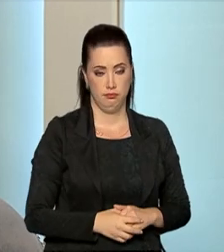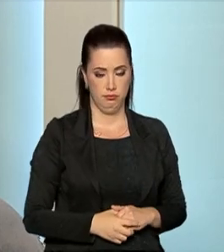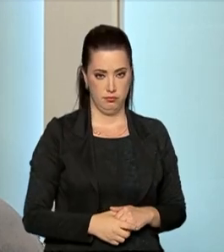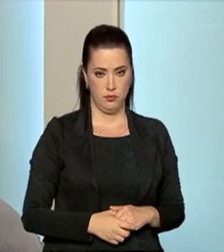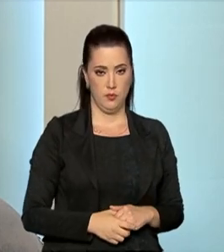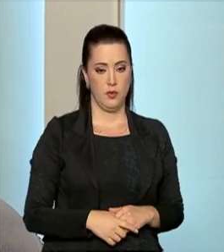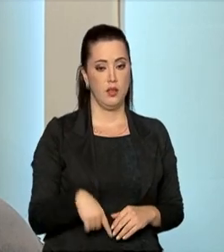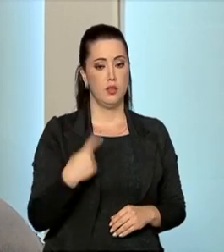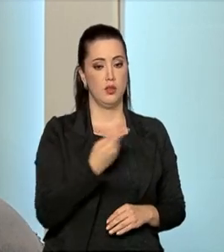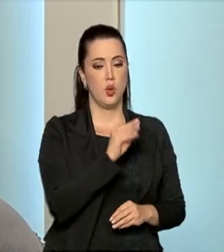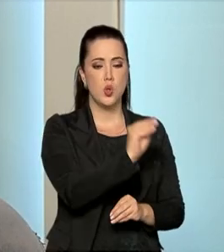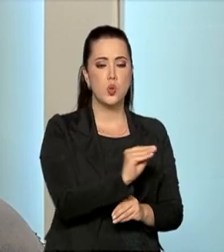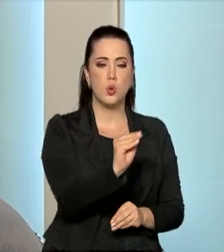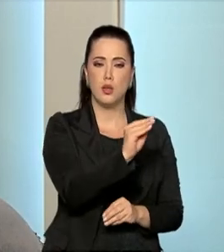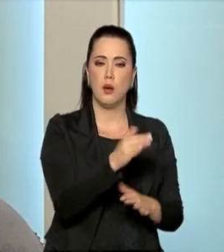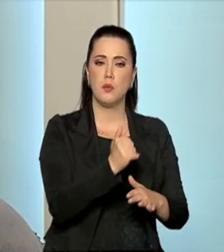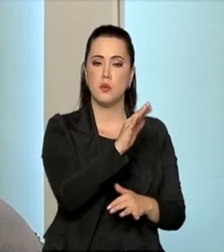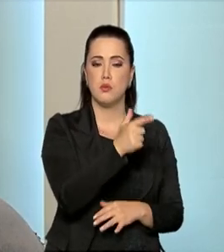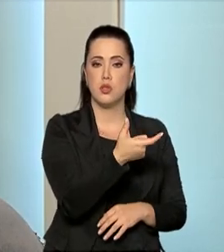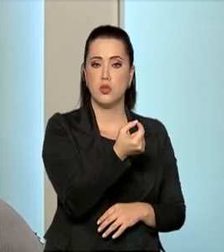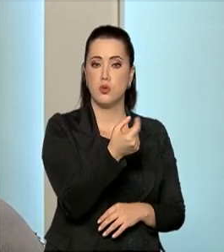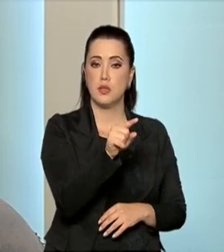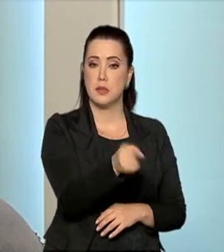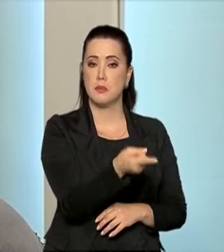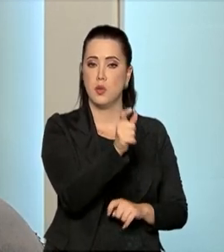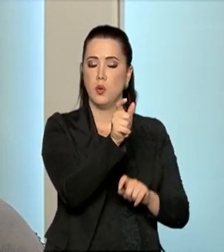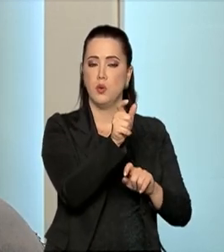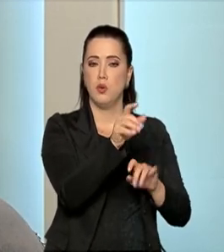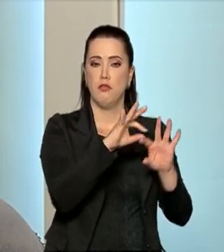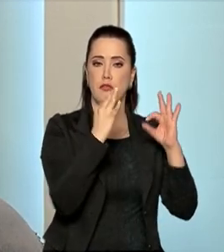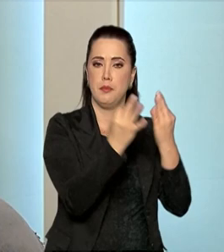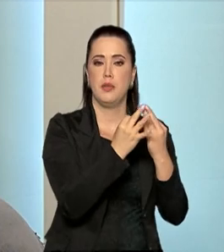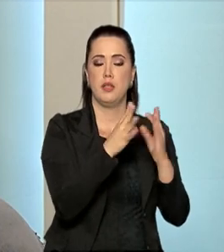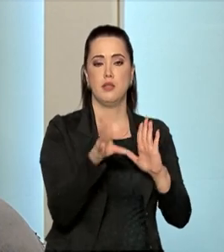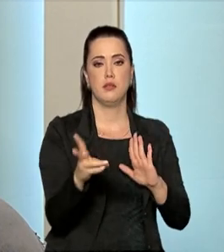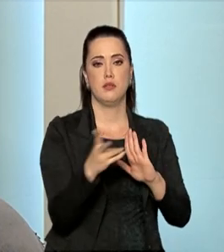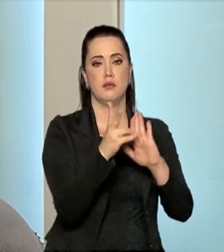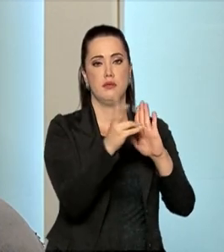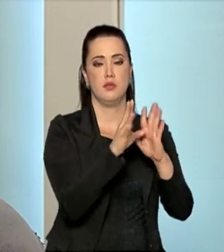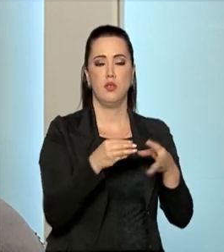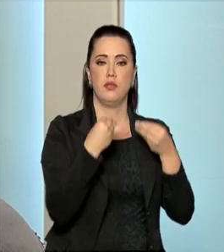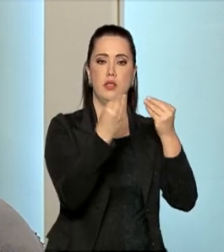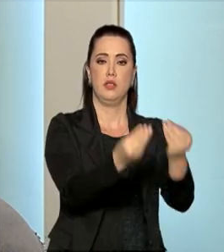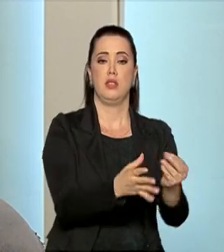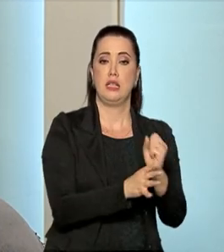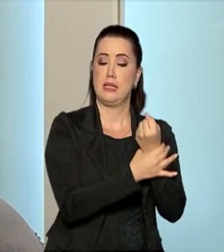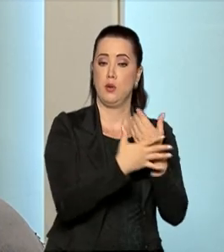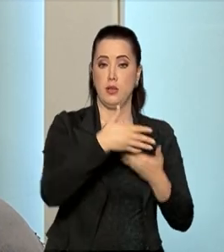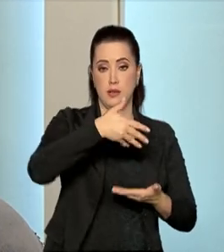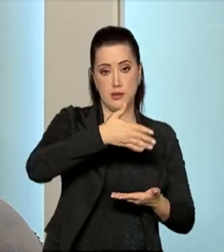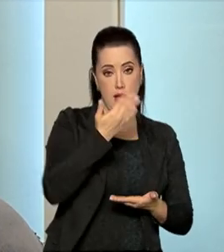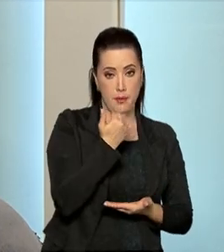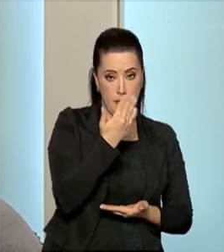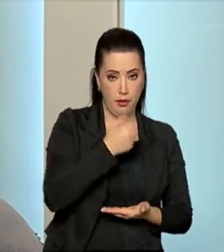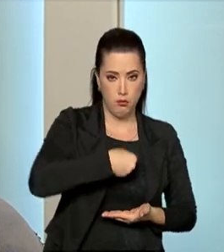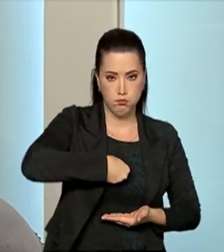Atendemos mais de 200 mil famílias indígenas na garantia da segurança alimentar.